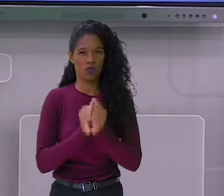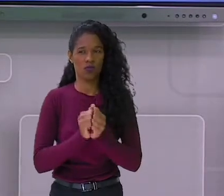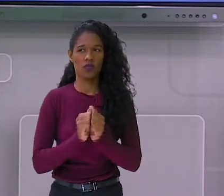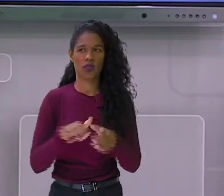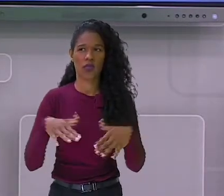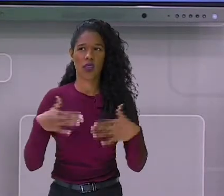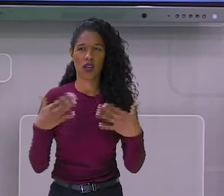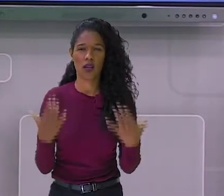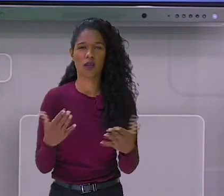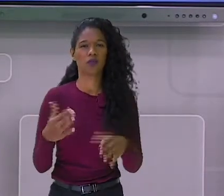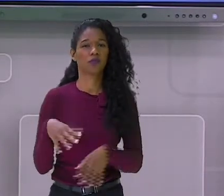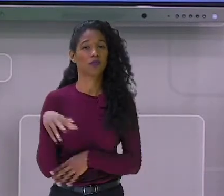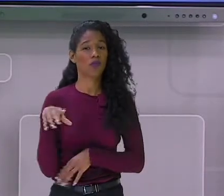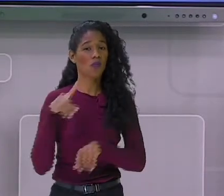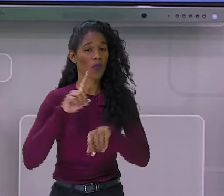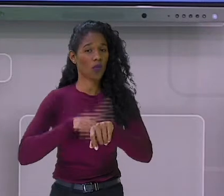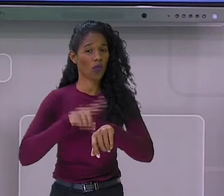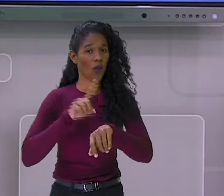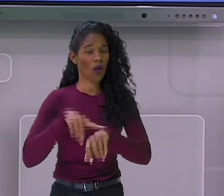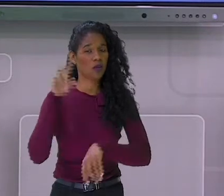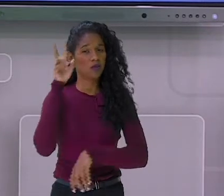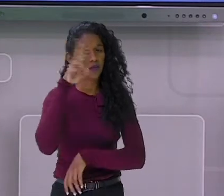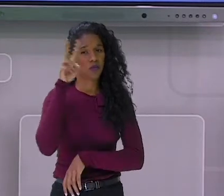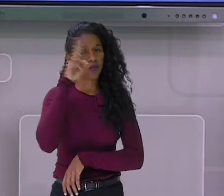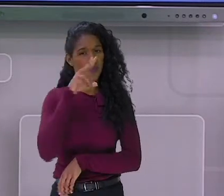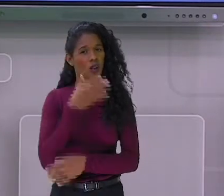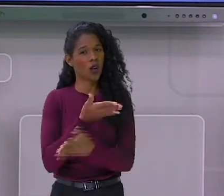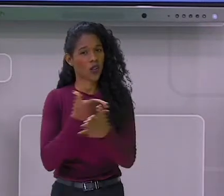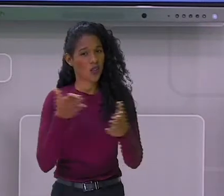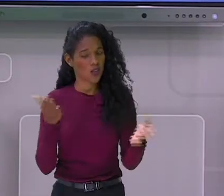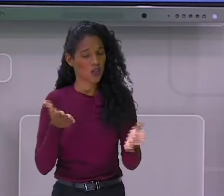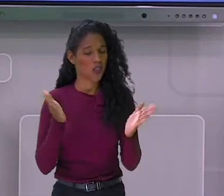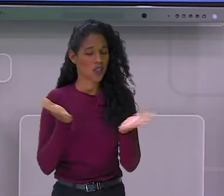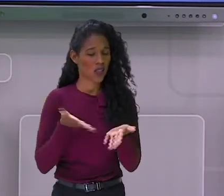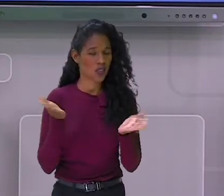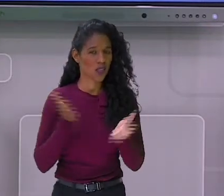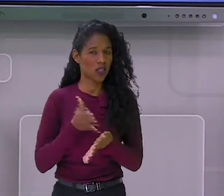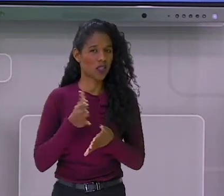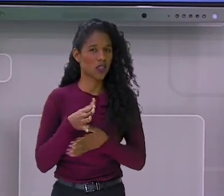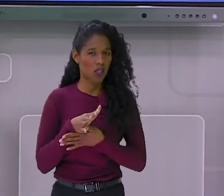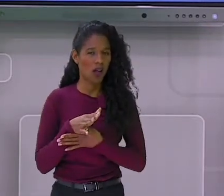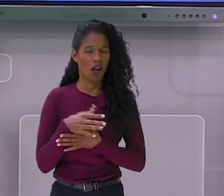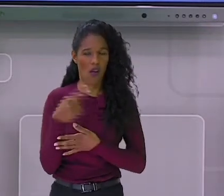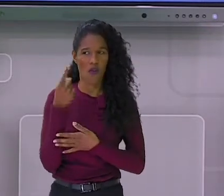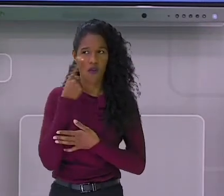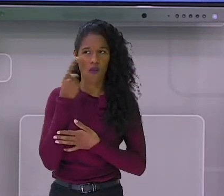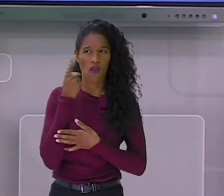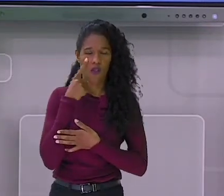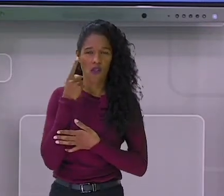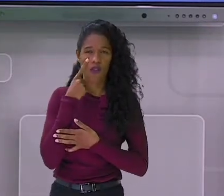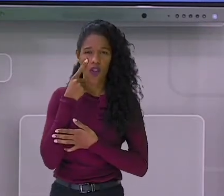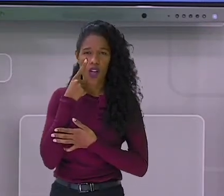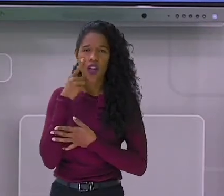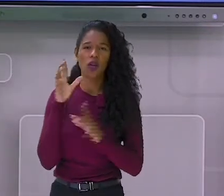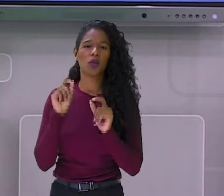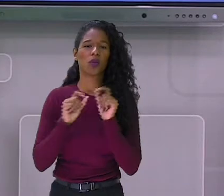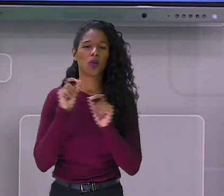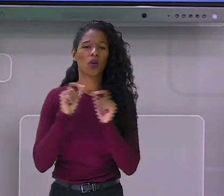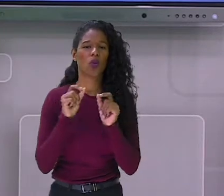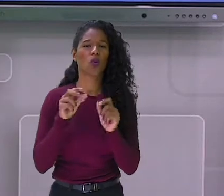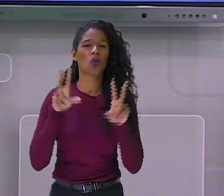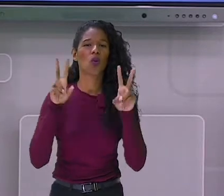Hora da história. Muitos de vocês já ouviram essa história. Sabe qual o nome? O Grande